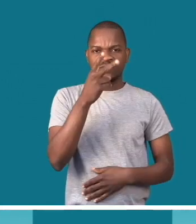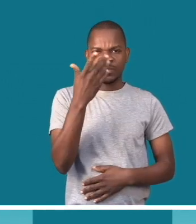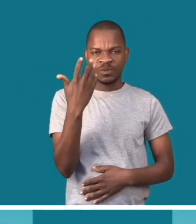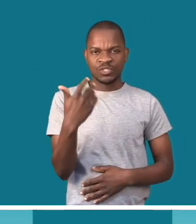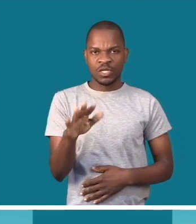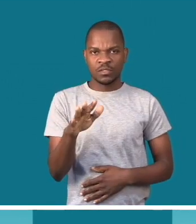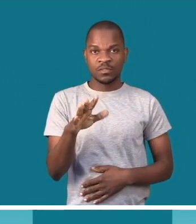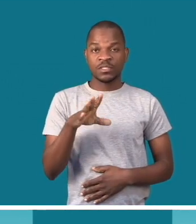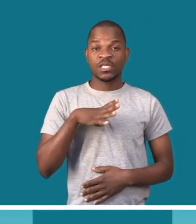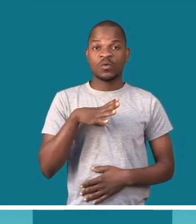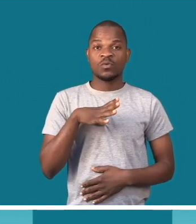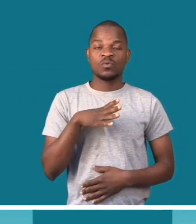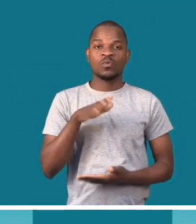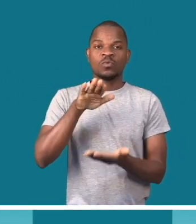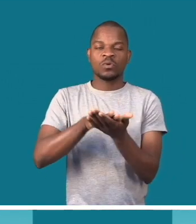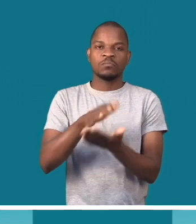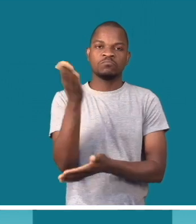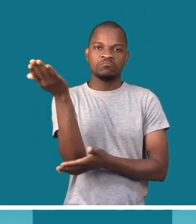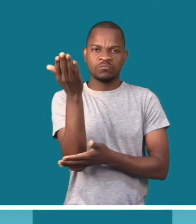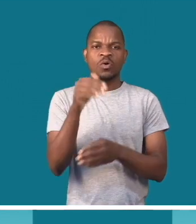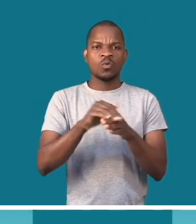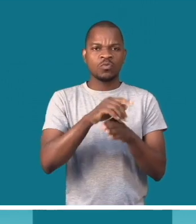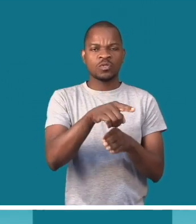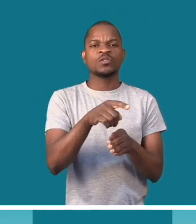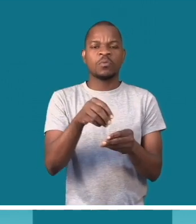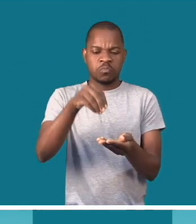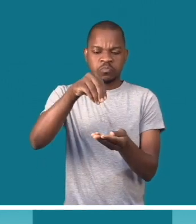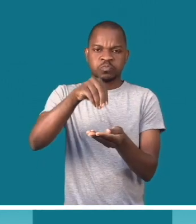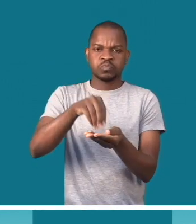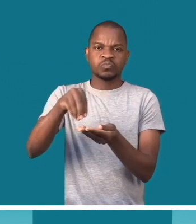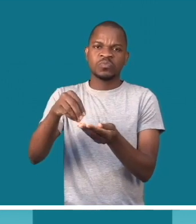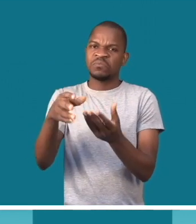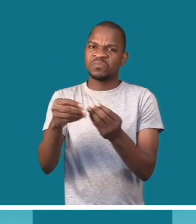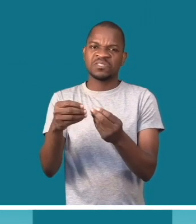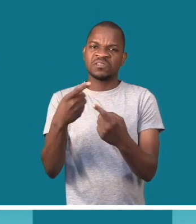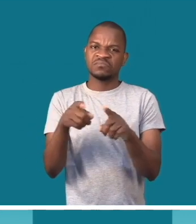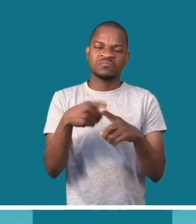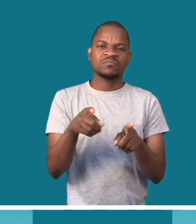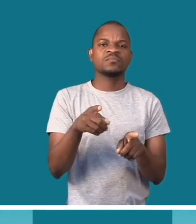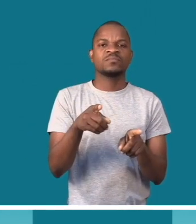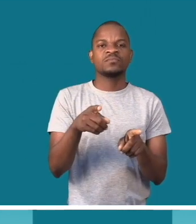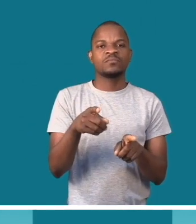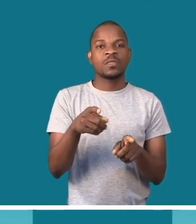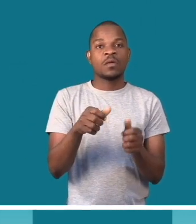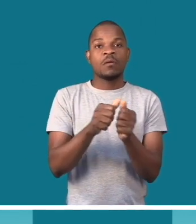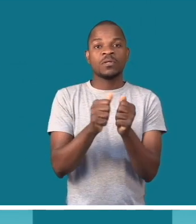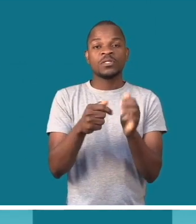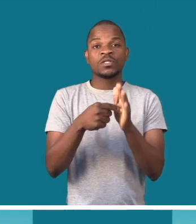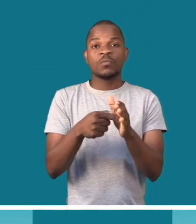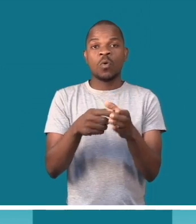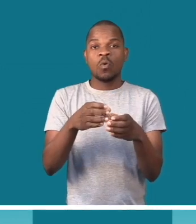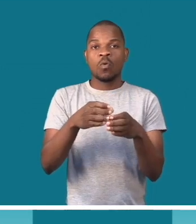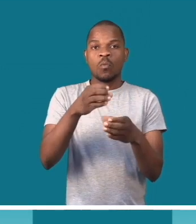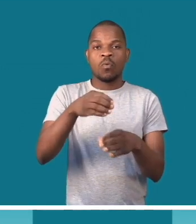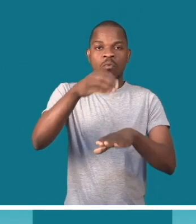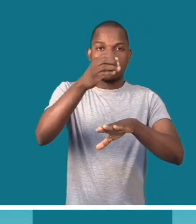alguém partilhou comigo que num restaurante usam isto como uma coisa para aperitivos. Então, significa que, para além de